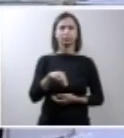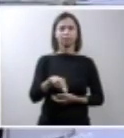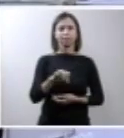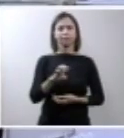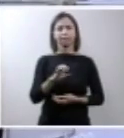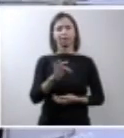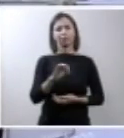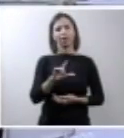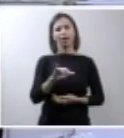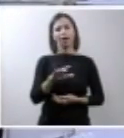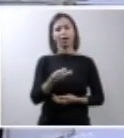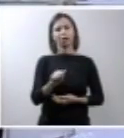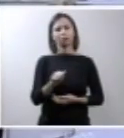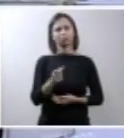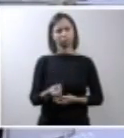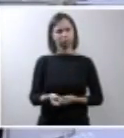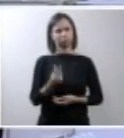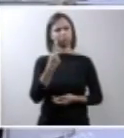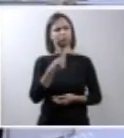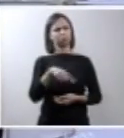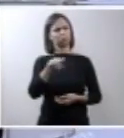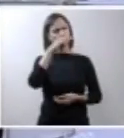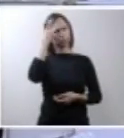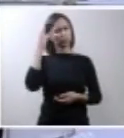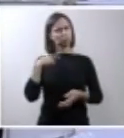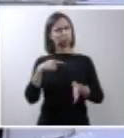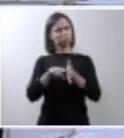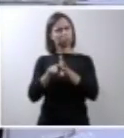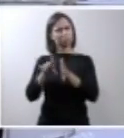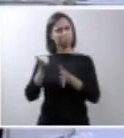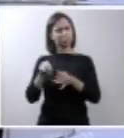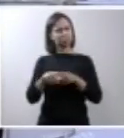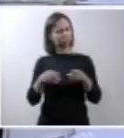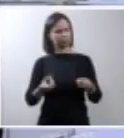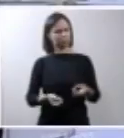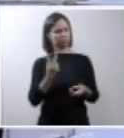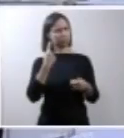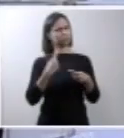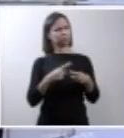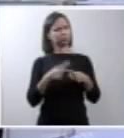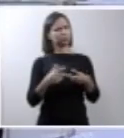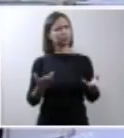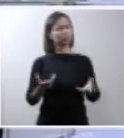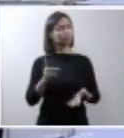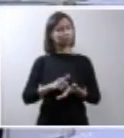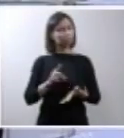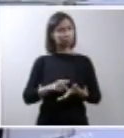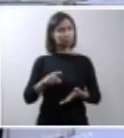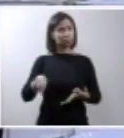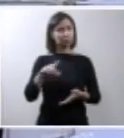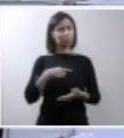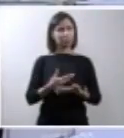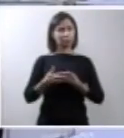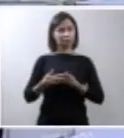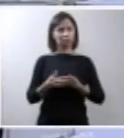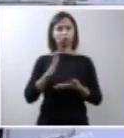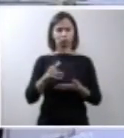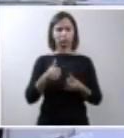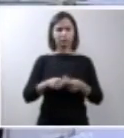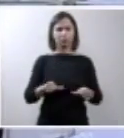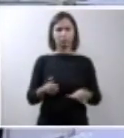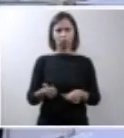observação surpreendeu os pesquisadores porque na verdade esses bebês foram 12